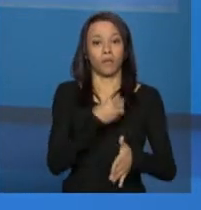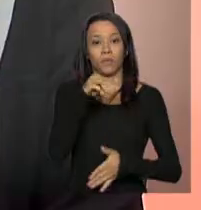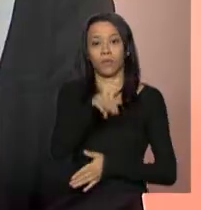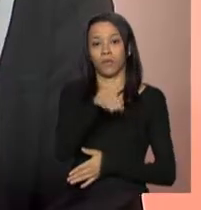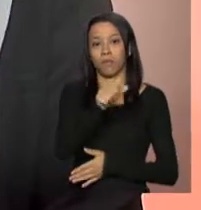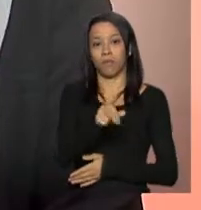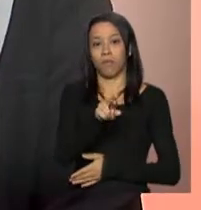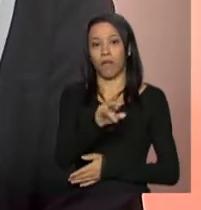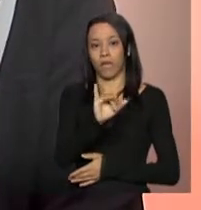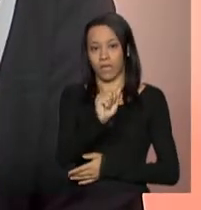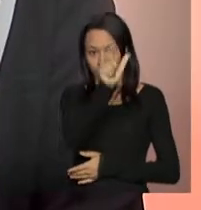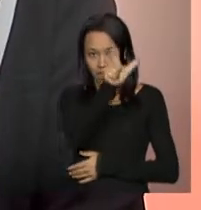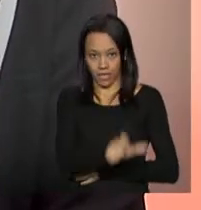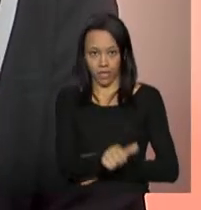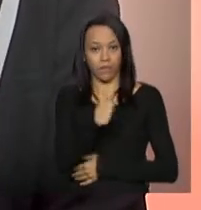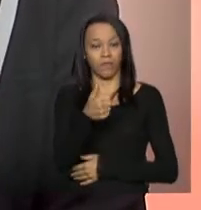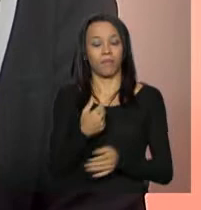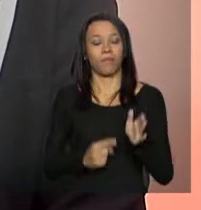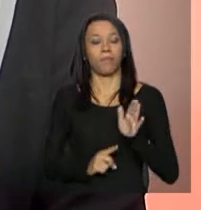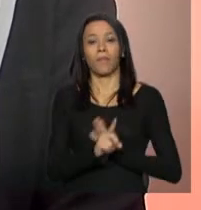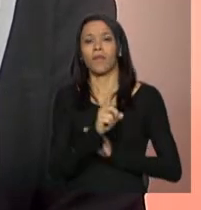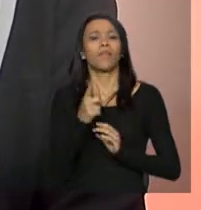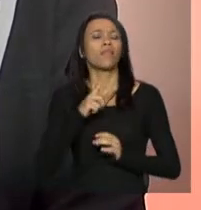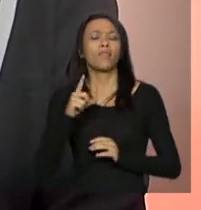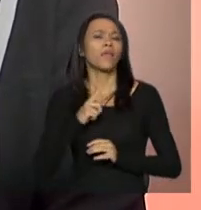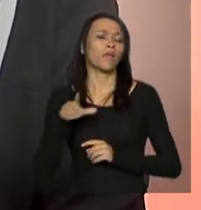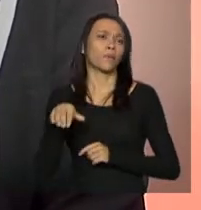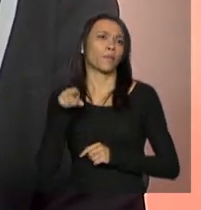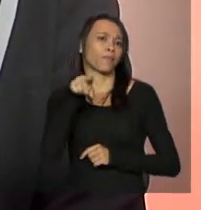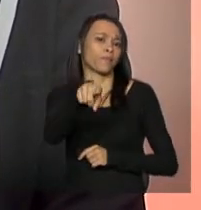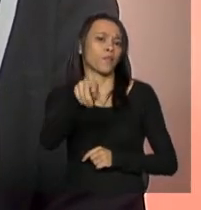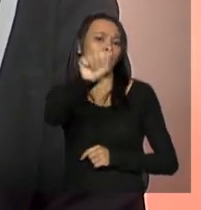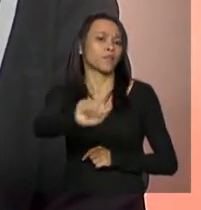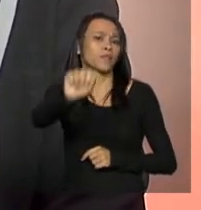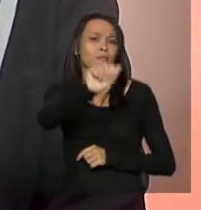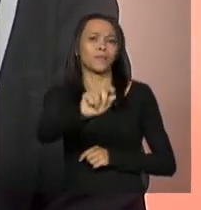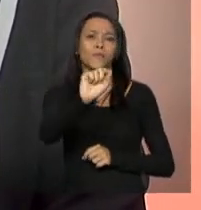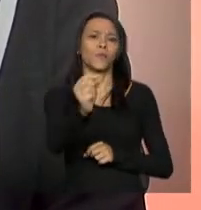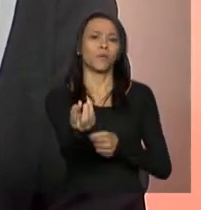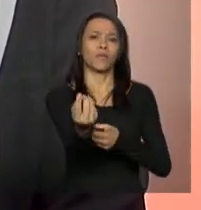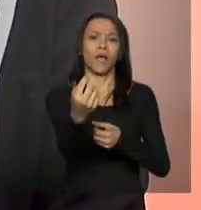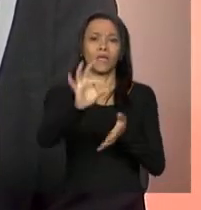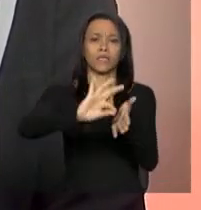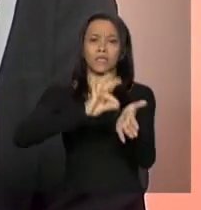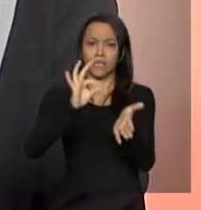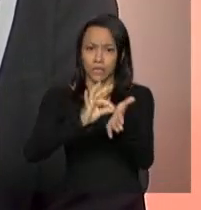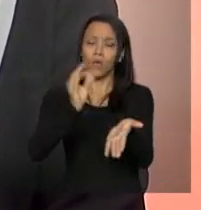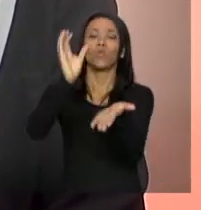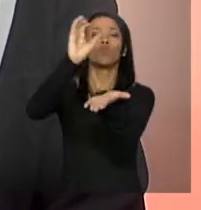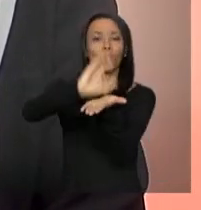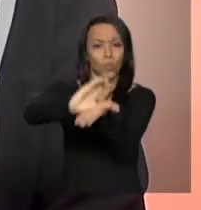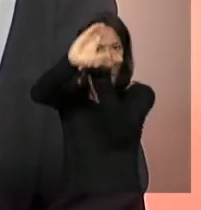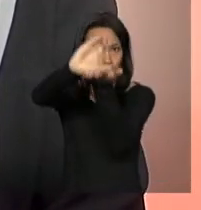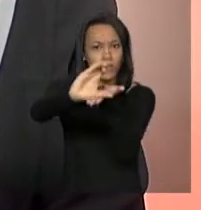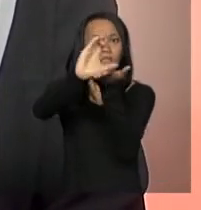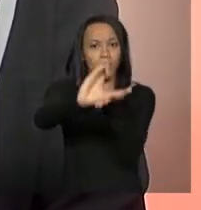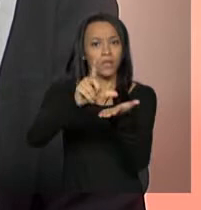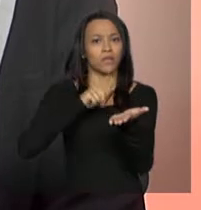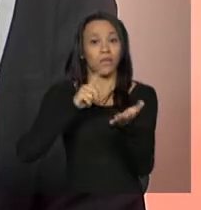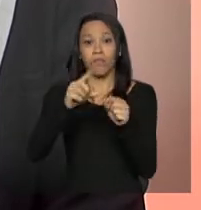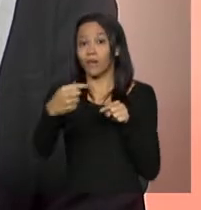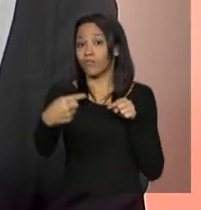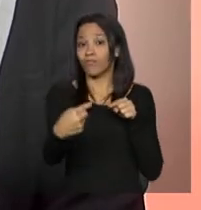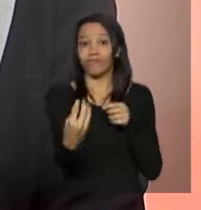Goiânia Miriam, você vai responder tem uma entidade que não está no CINEAS ela tem inscrição no Conselho e faz serviço de convivência